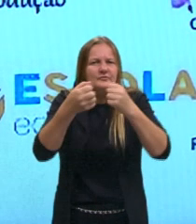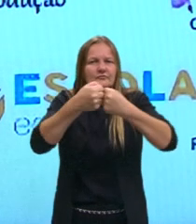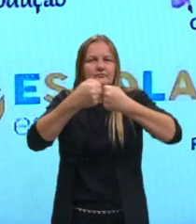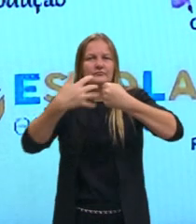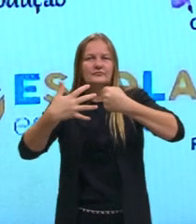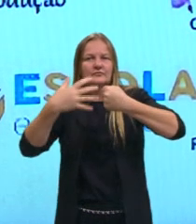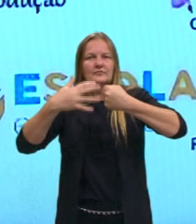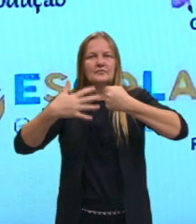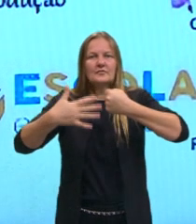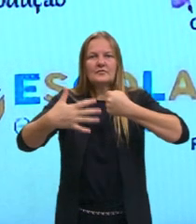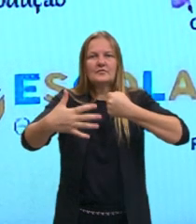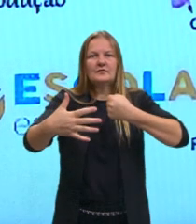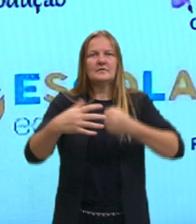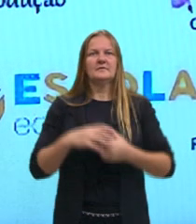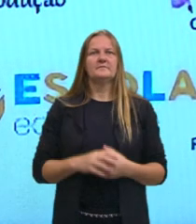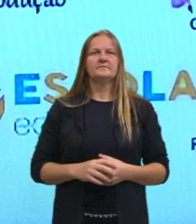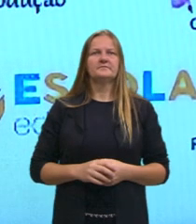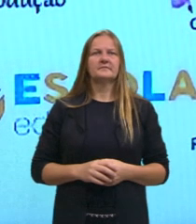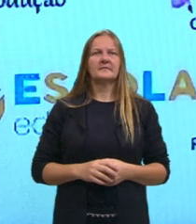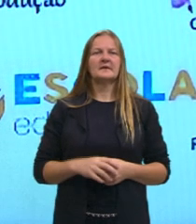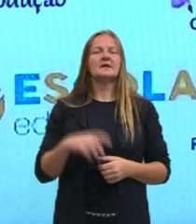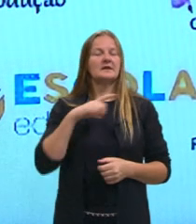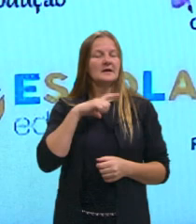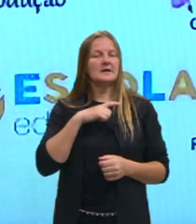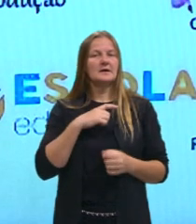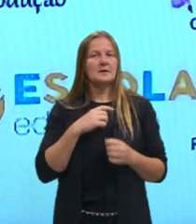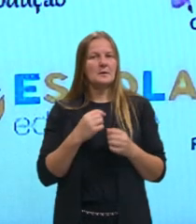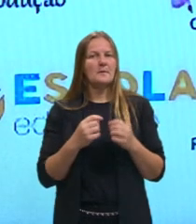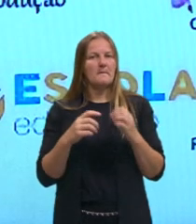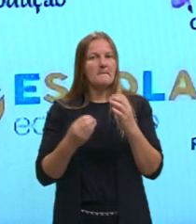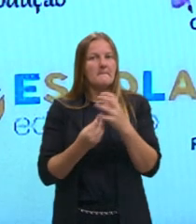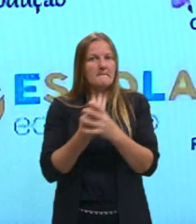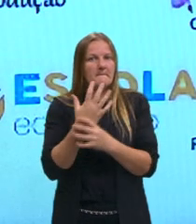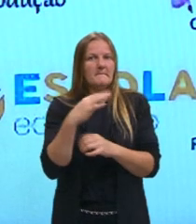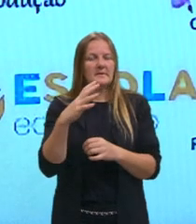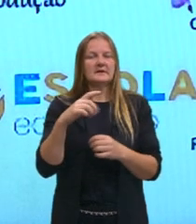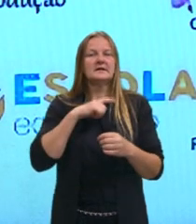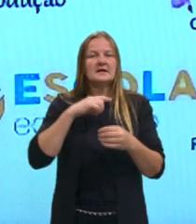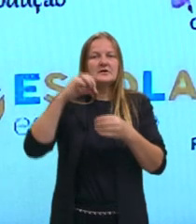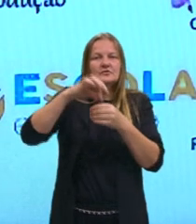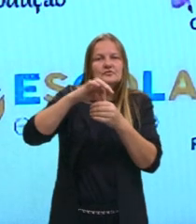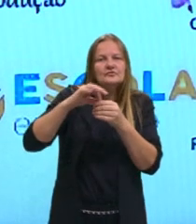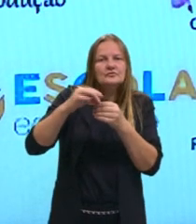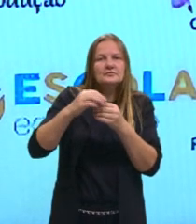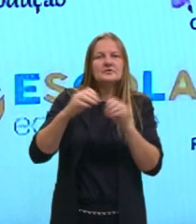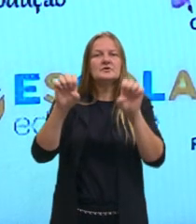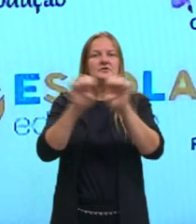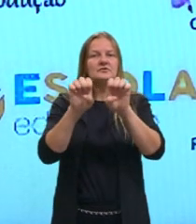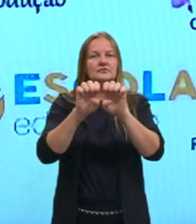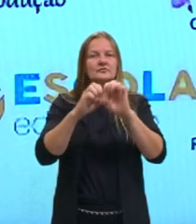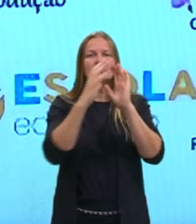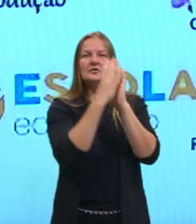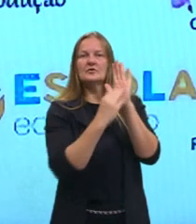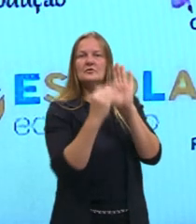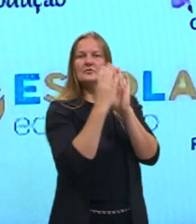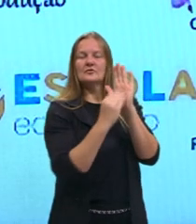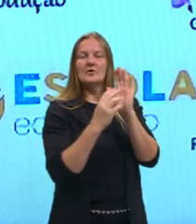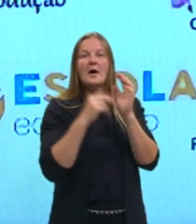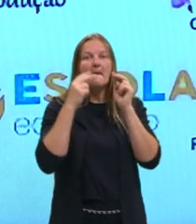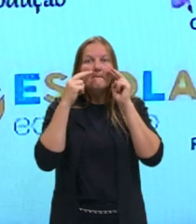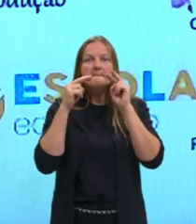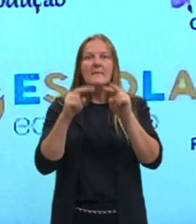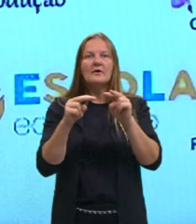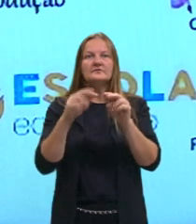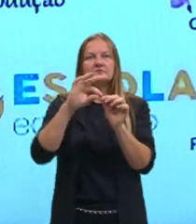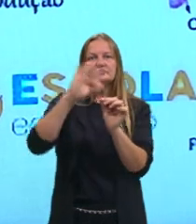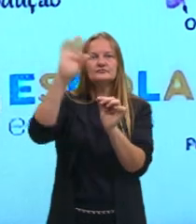fanerógamas elas vão ser plantas que possuem sementes e estruturas reprodutoras aparentes, que